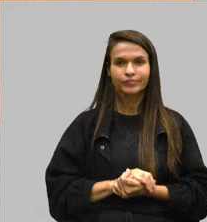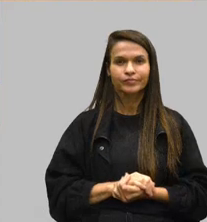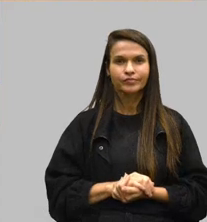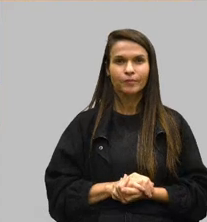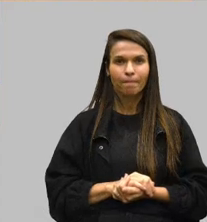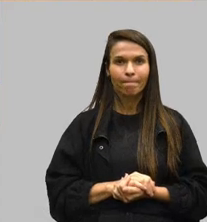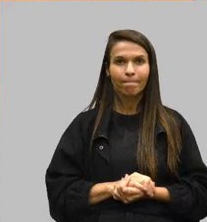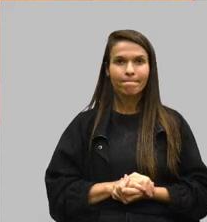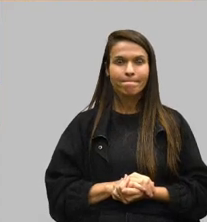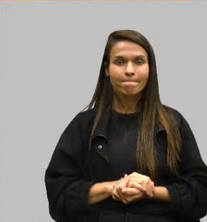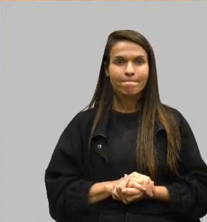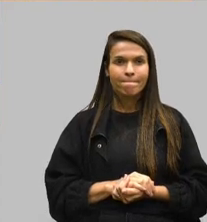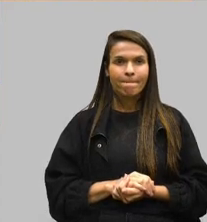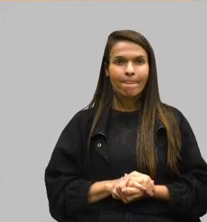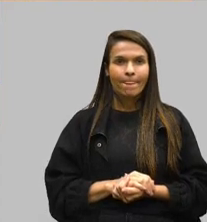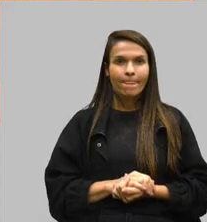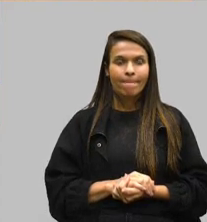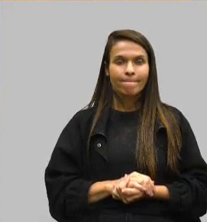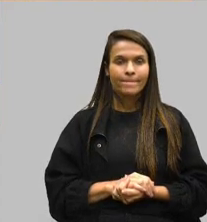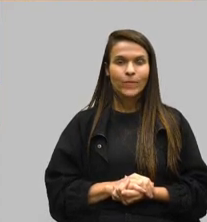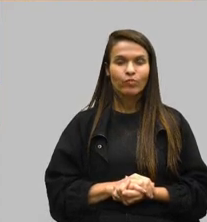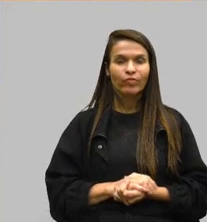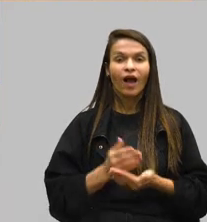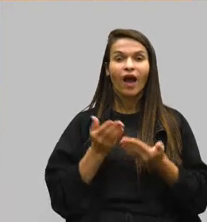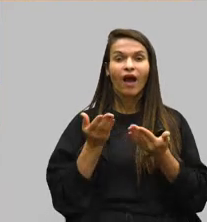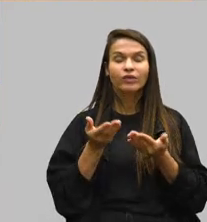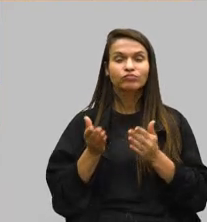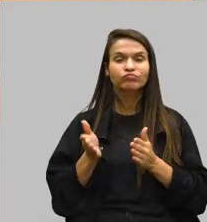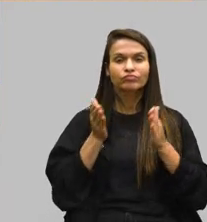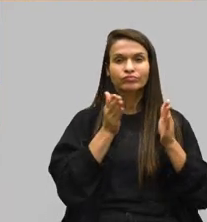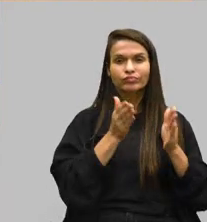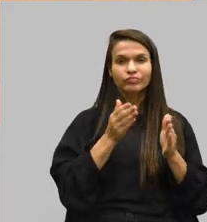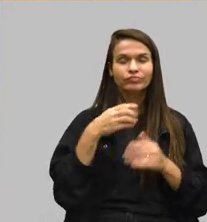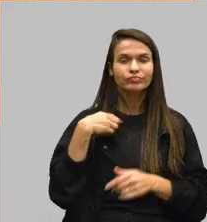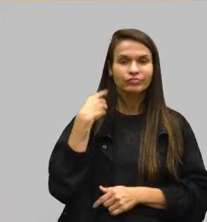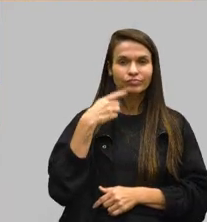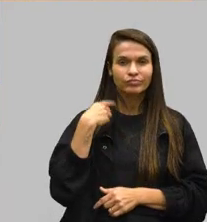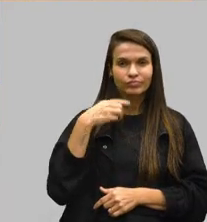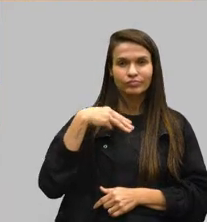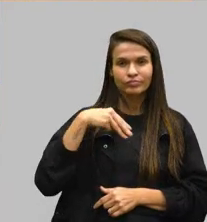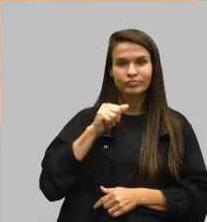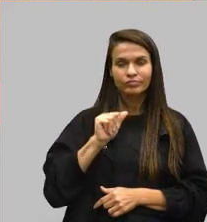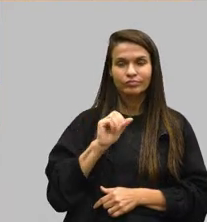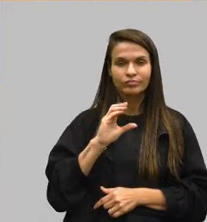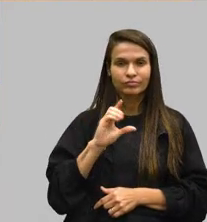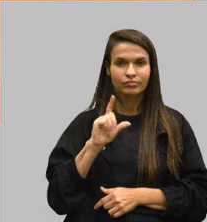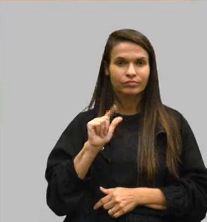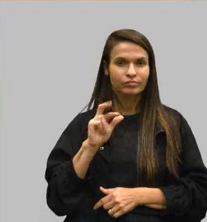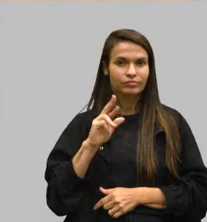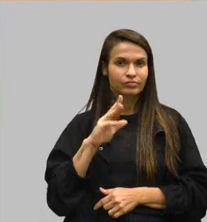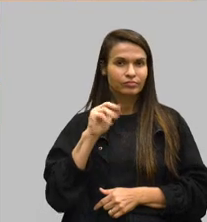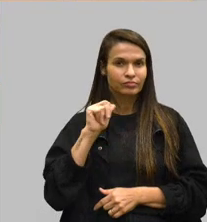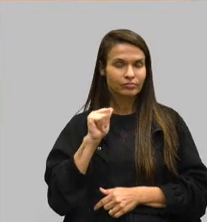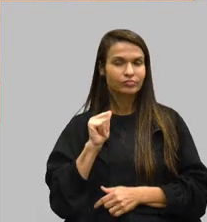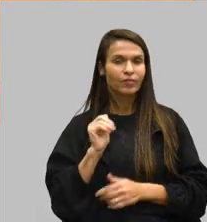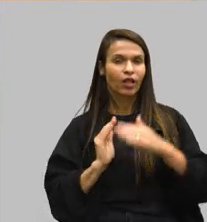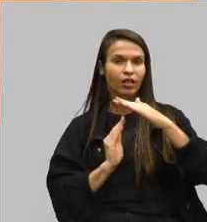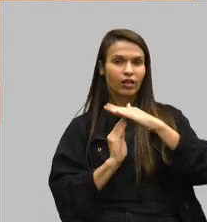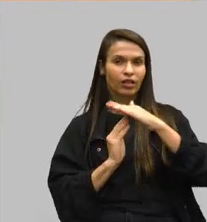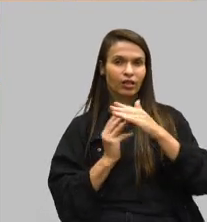fazer uso da palavra? Não. Então, passa a palavra à deputada Maria Clara Marra, por até três minutos.